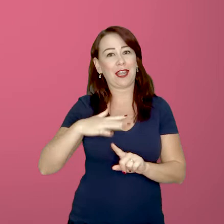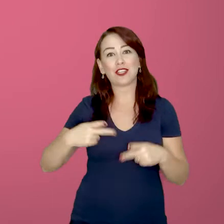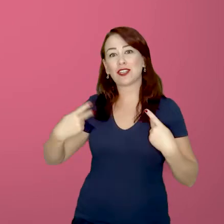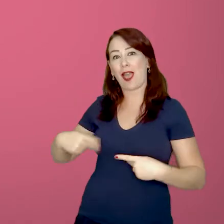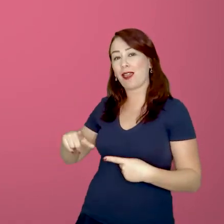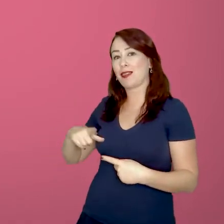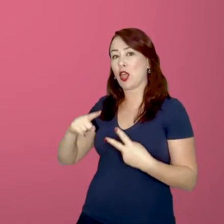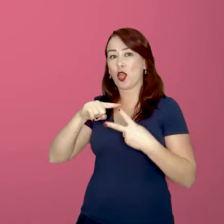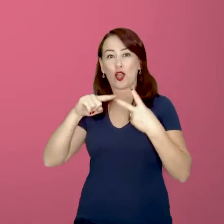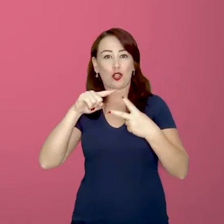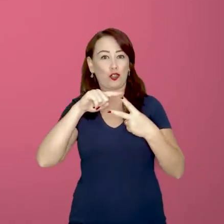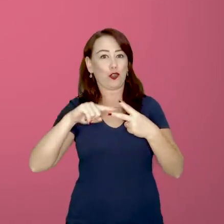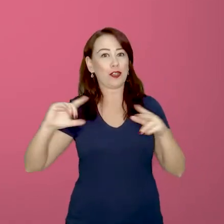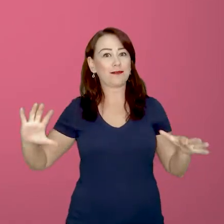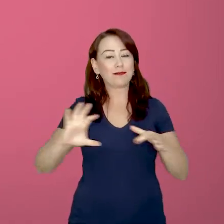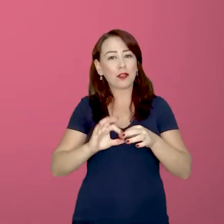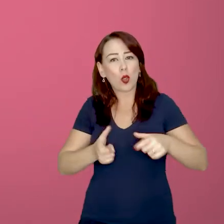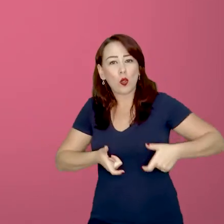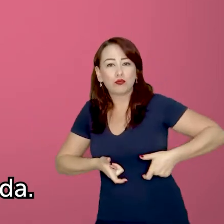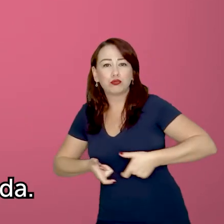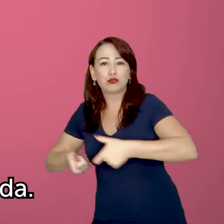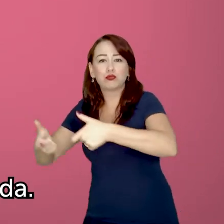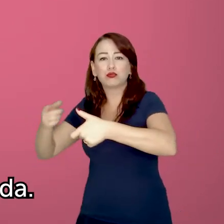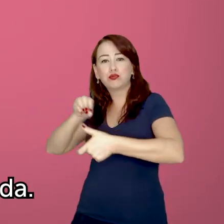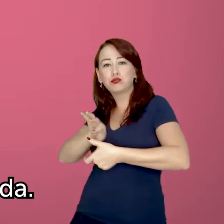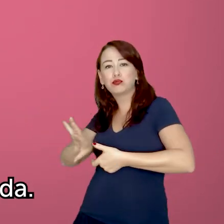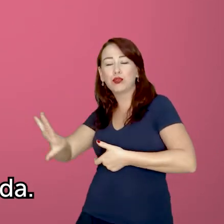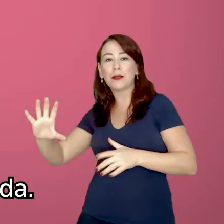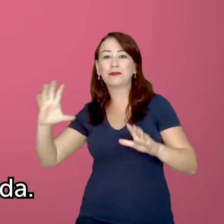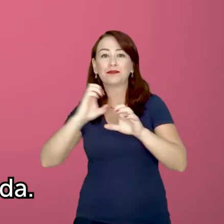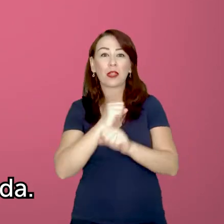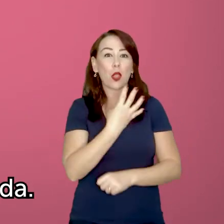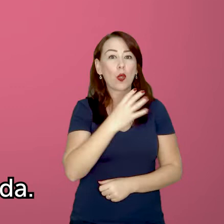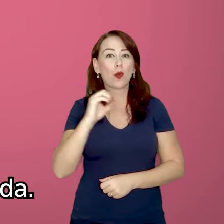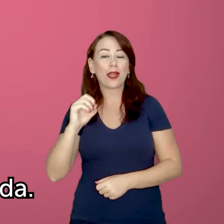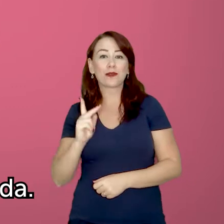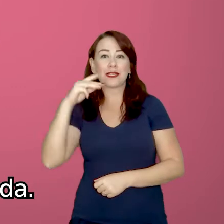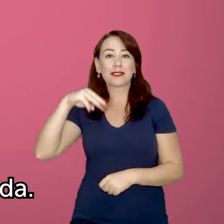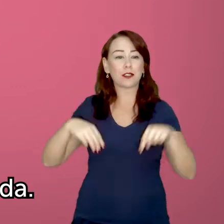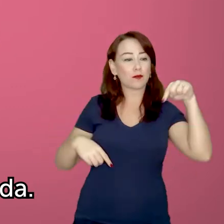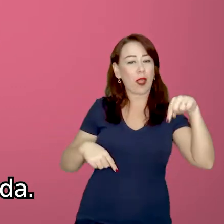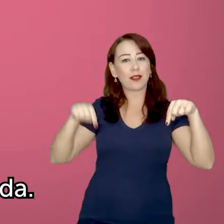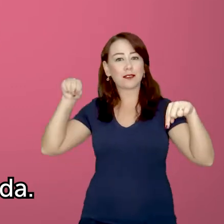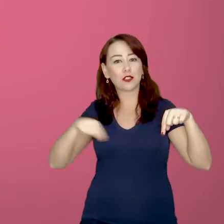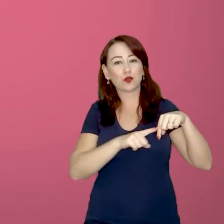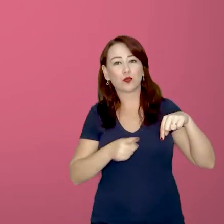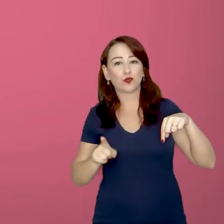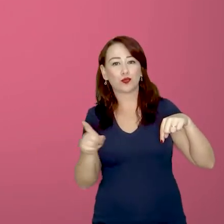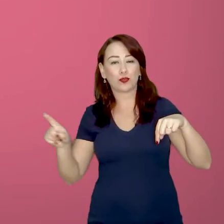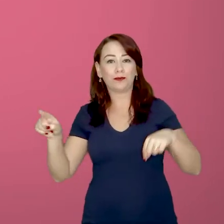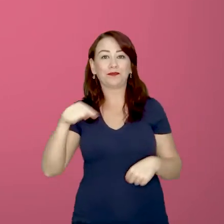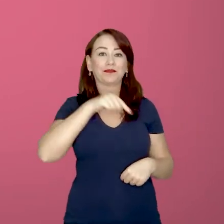industriais interligadas por minerodutos, com aproximadamente 400 quilômetros de extensão cada.